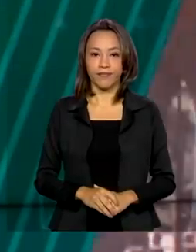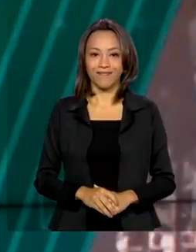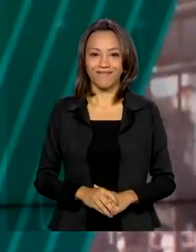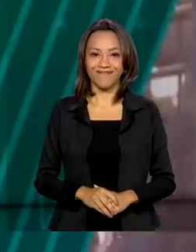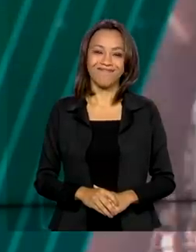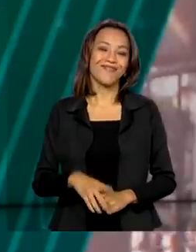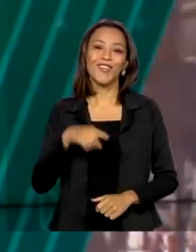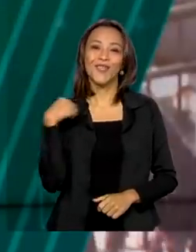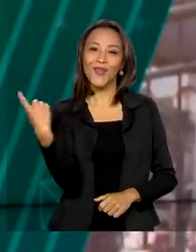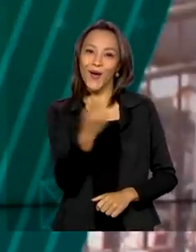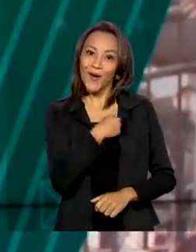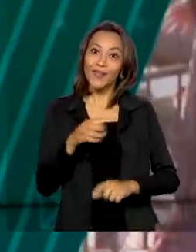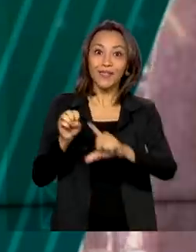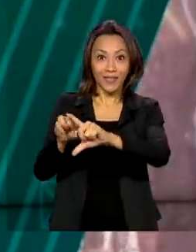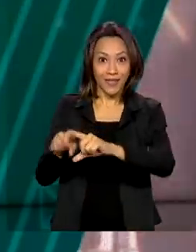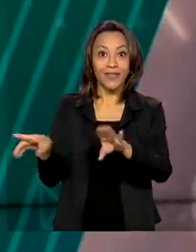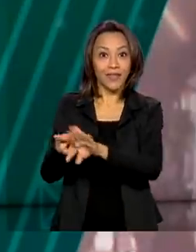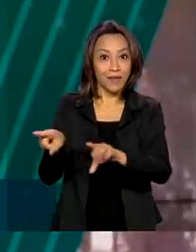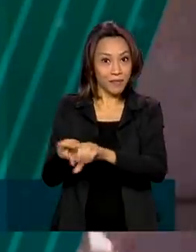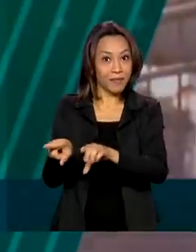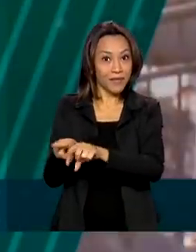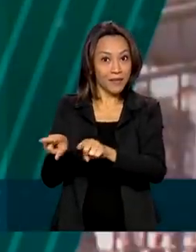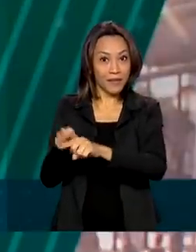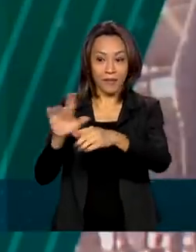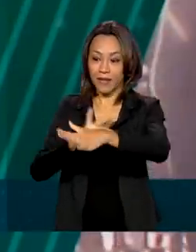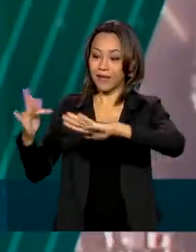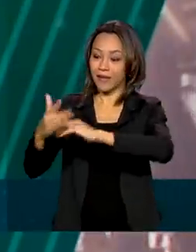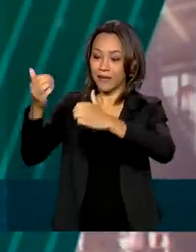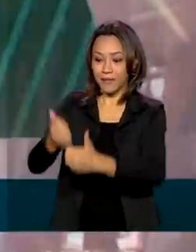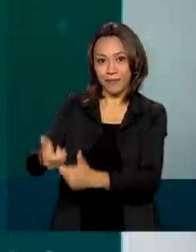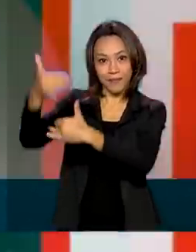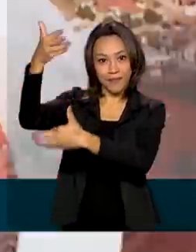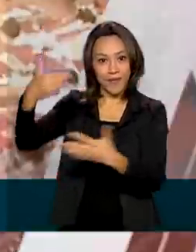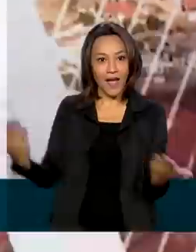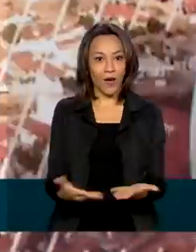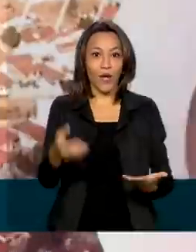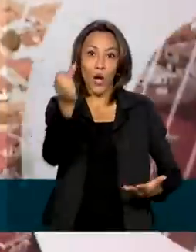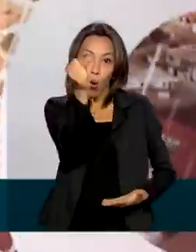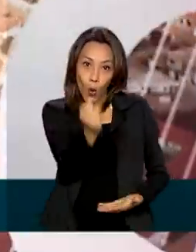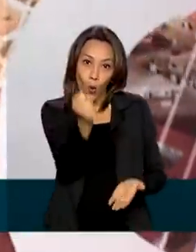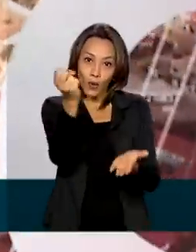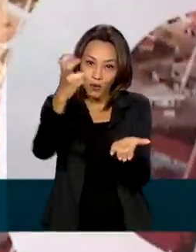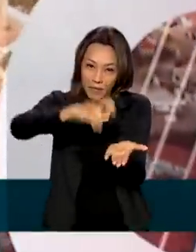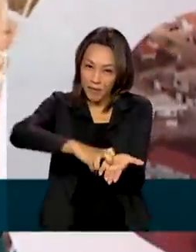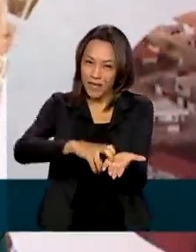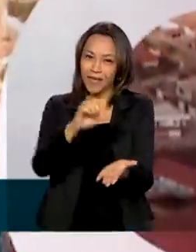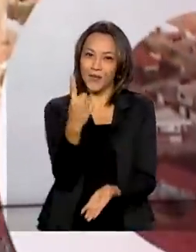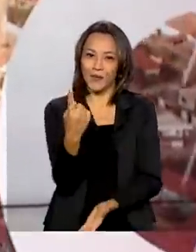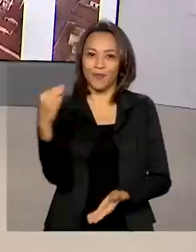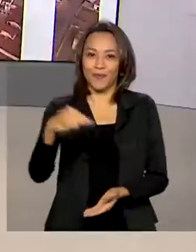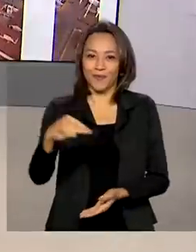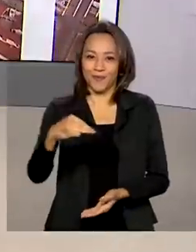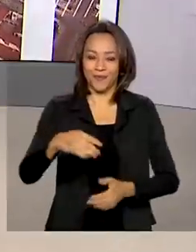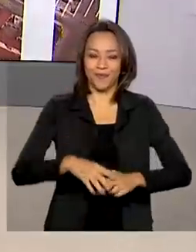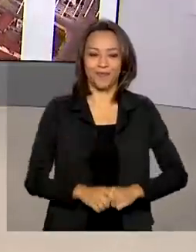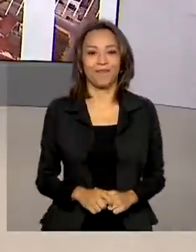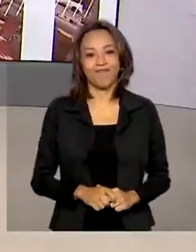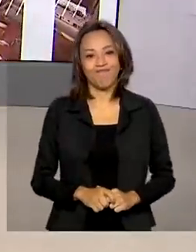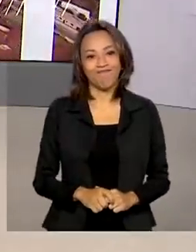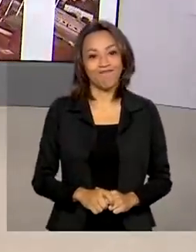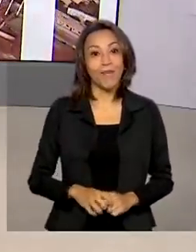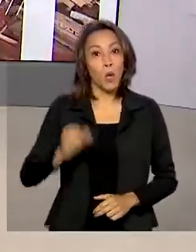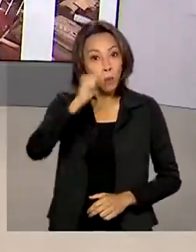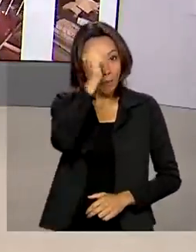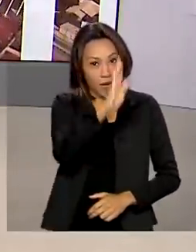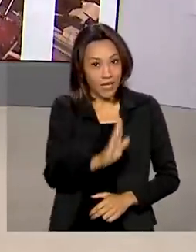Nós estamos ao vivo também agora pelas redes sociais e são 8 horas da manhã e 1 minuto. O Brasil